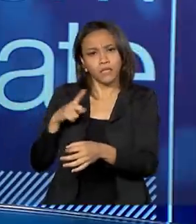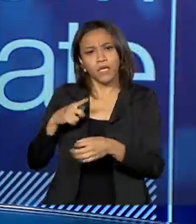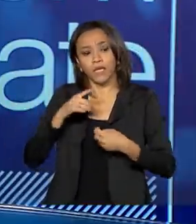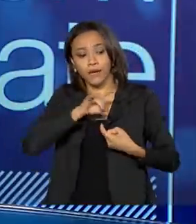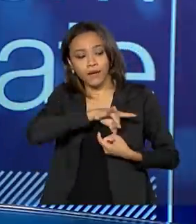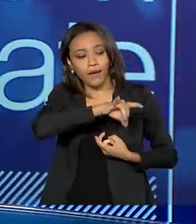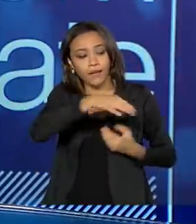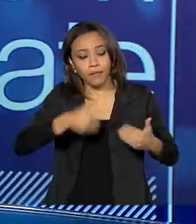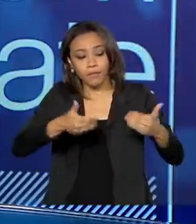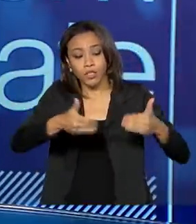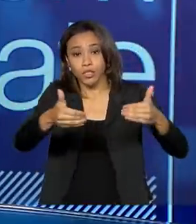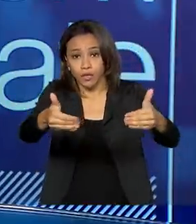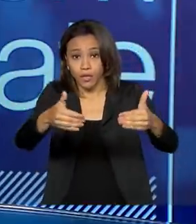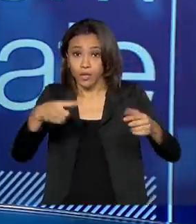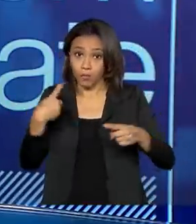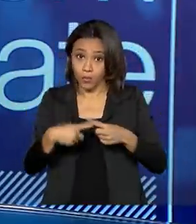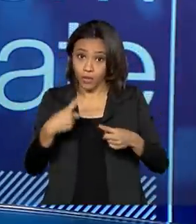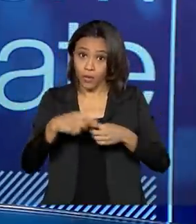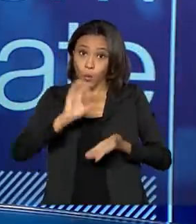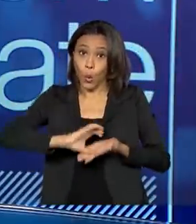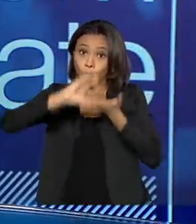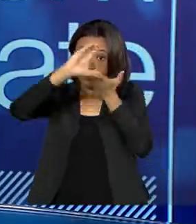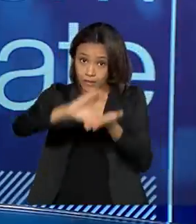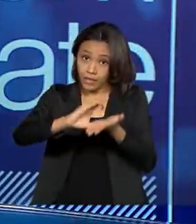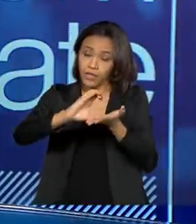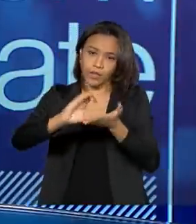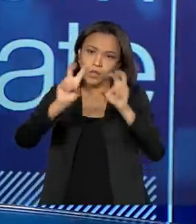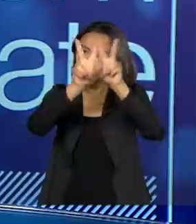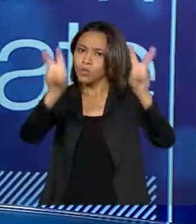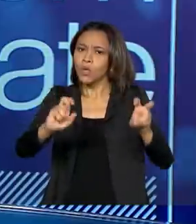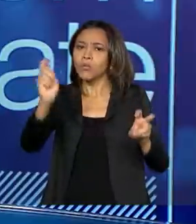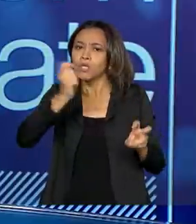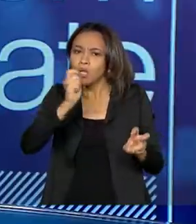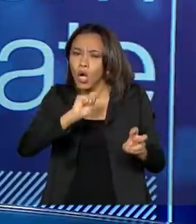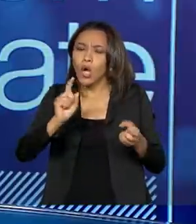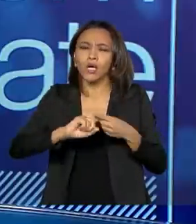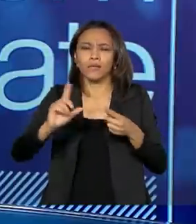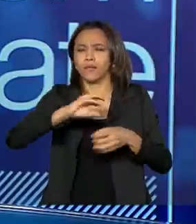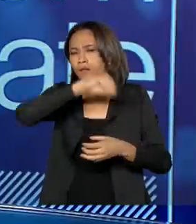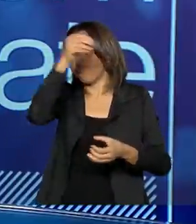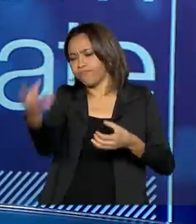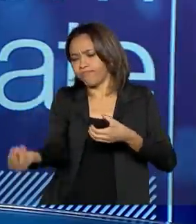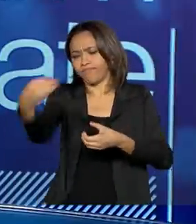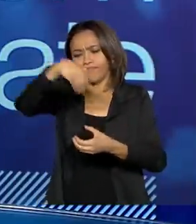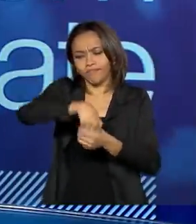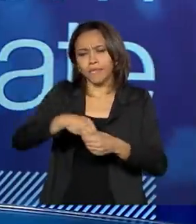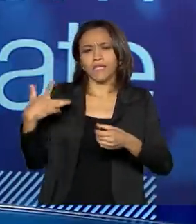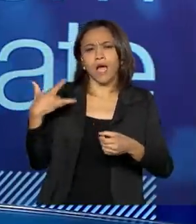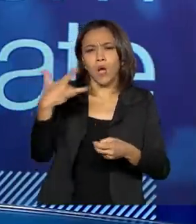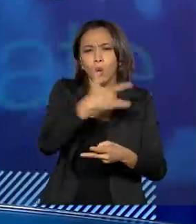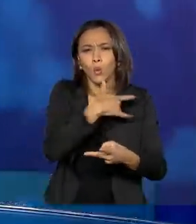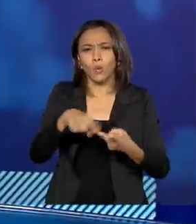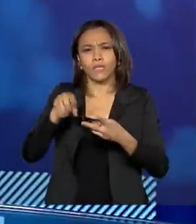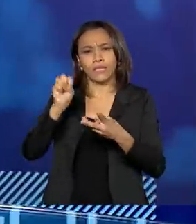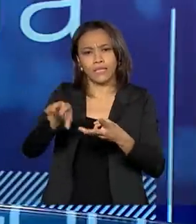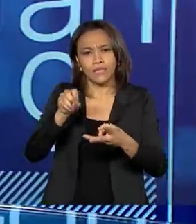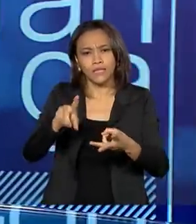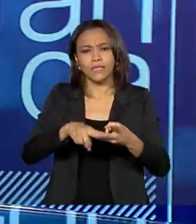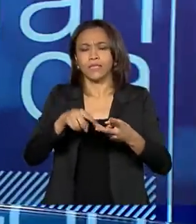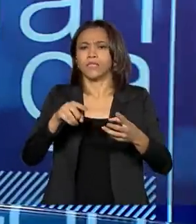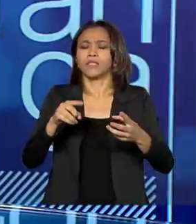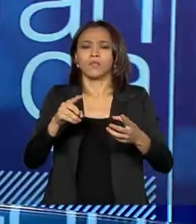vez que o Conselho Nacional de Política sobre Drogas, ele abrange vários ministérios, saúde, educação, Ministério de Relações Exteriores,